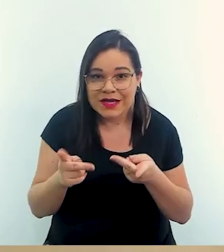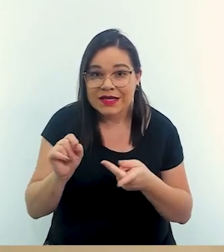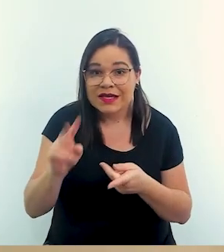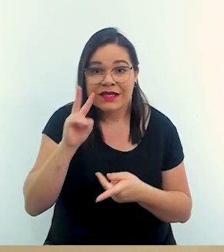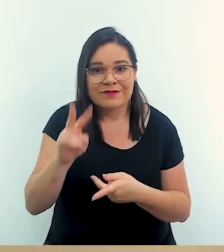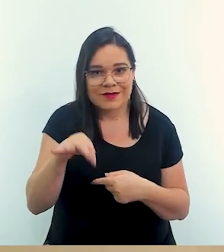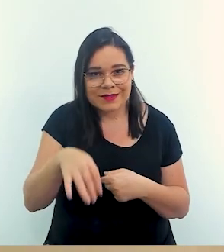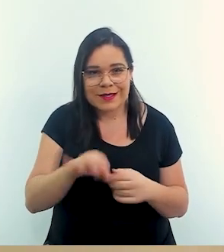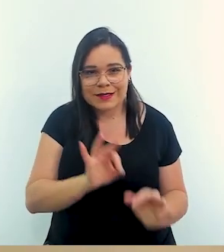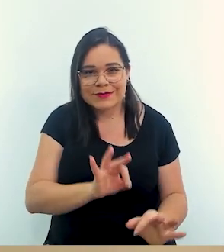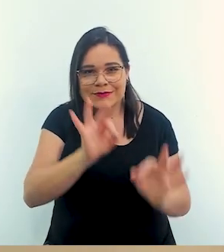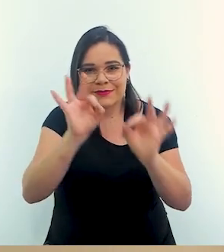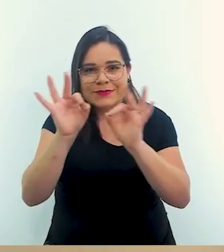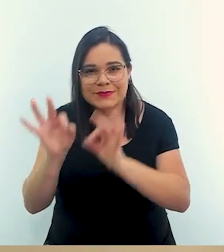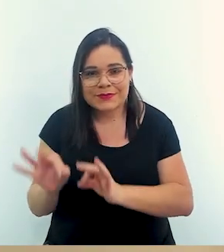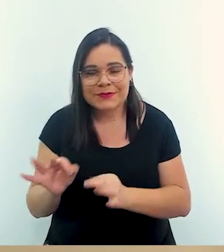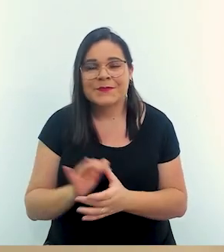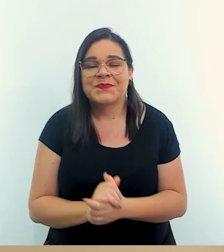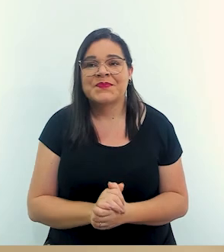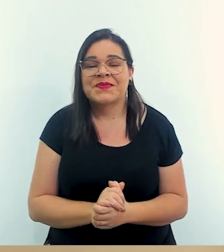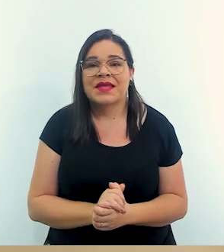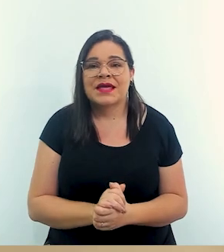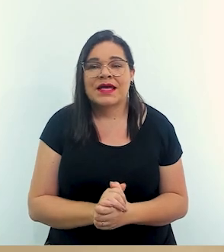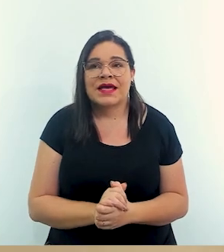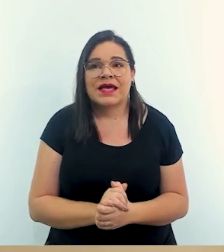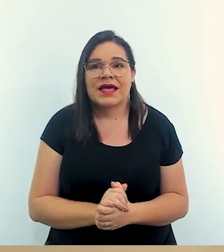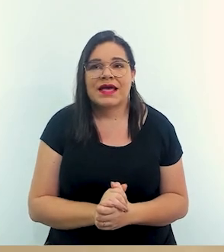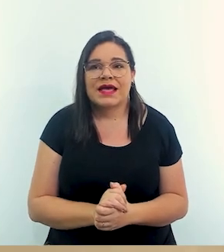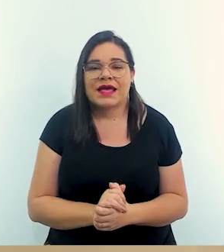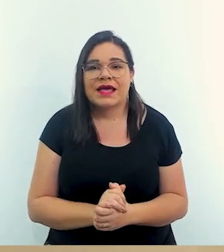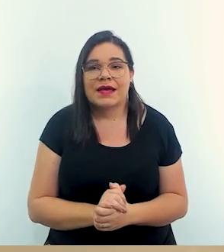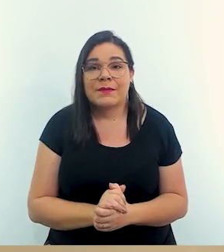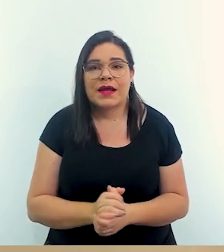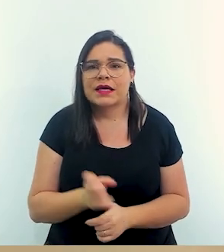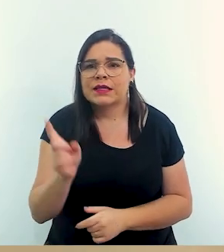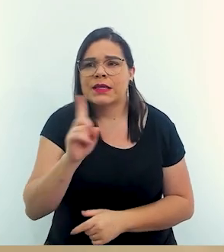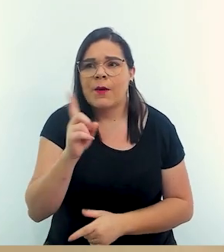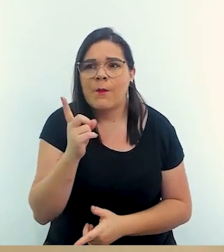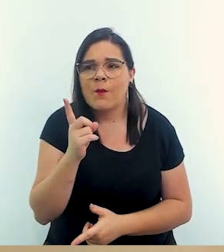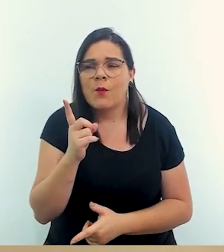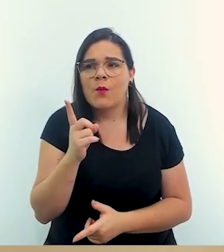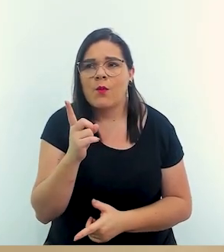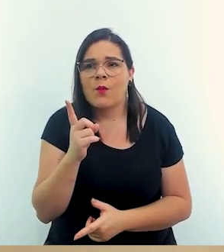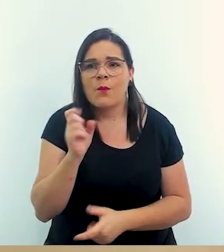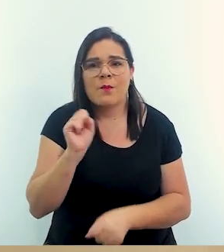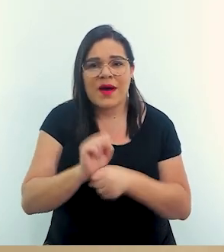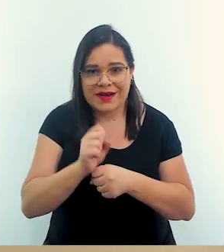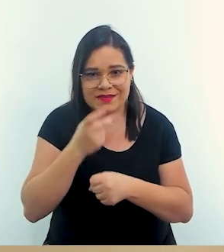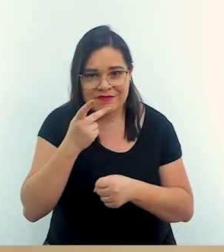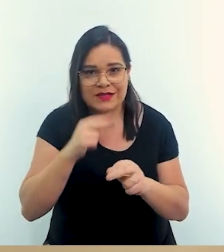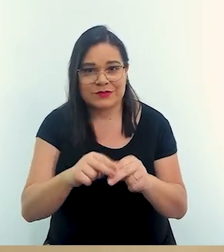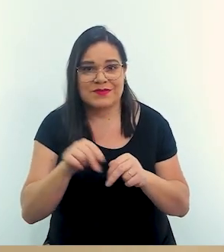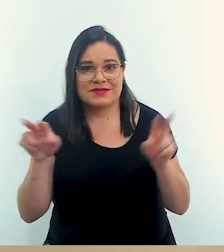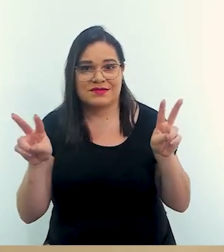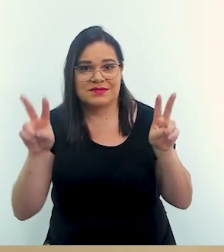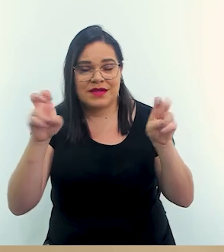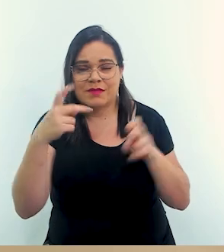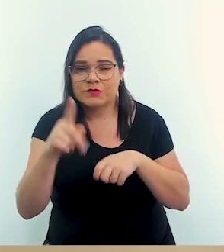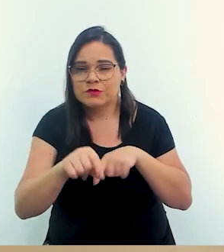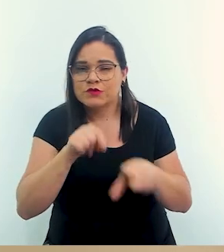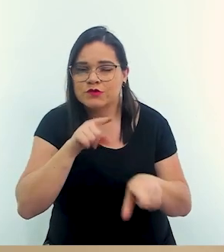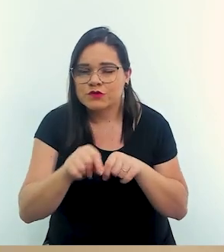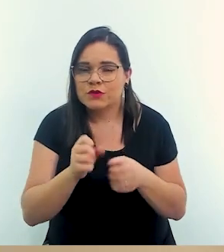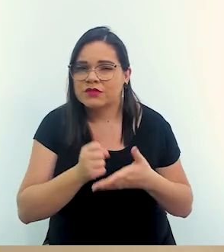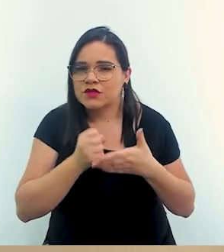está nos assistindo para que não deixe esse assunto esfriar no seu dia a dia nas suas